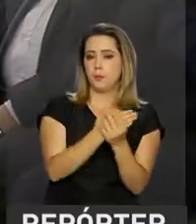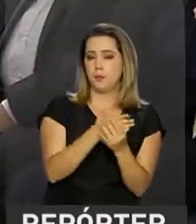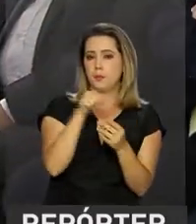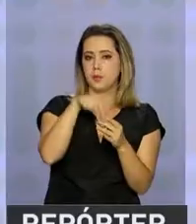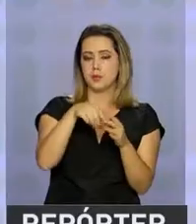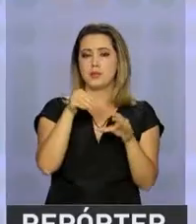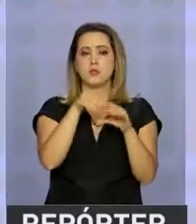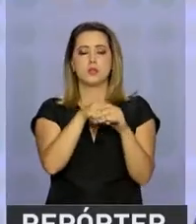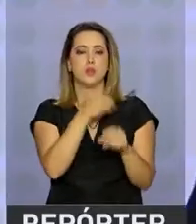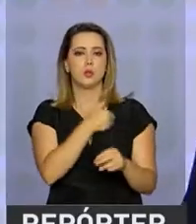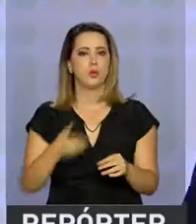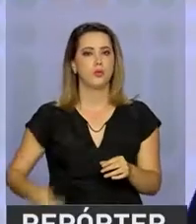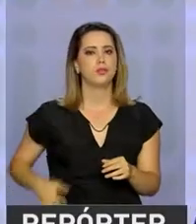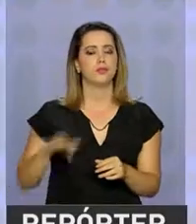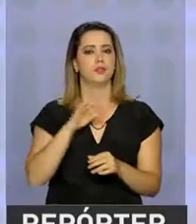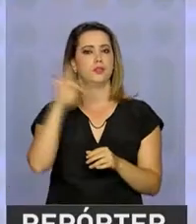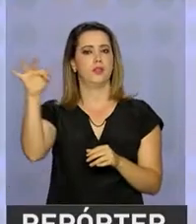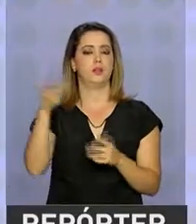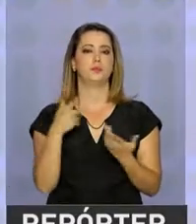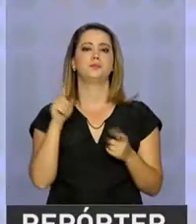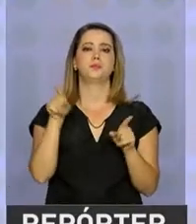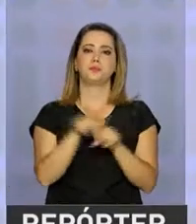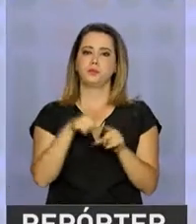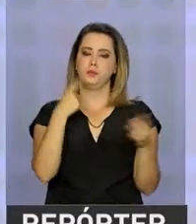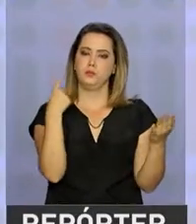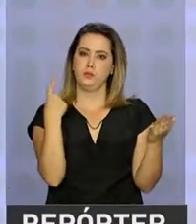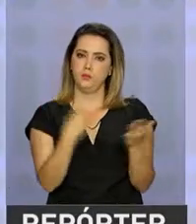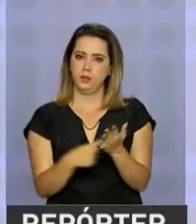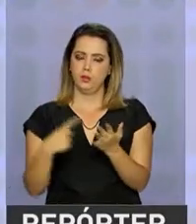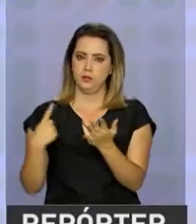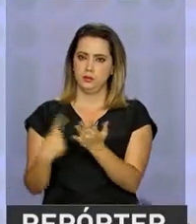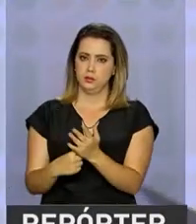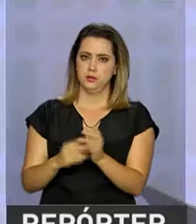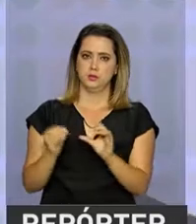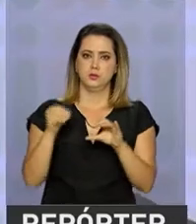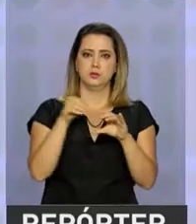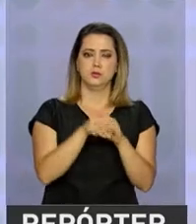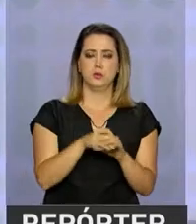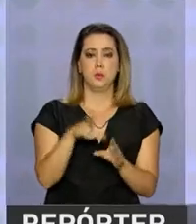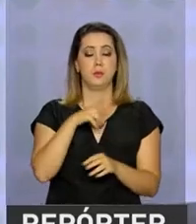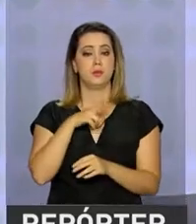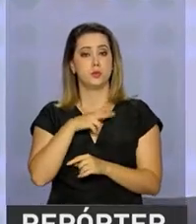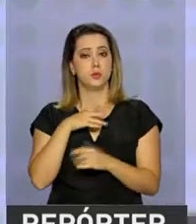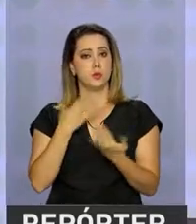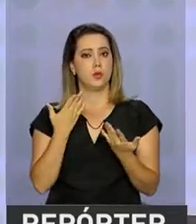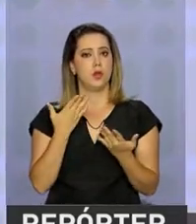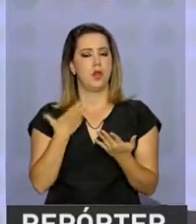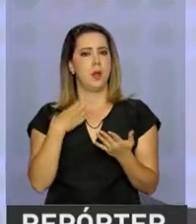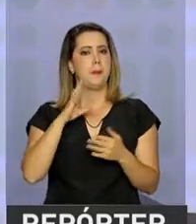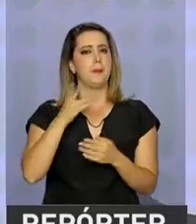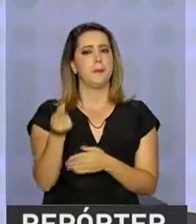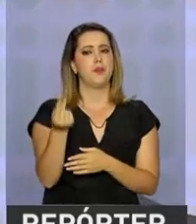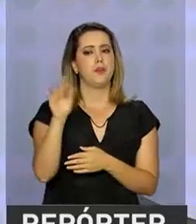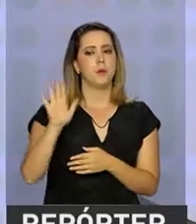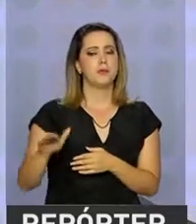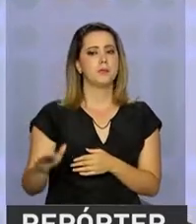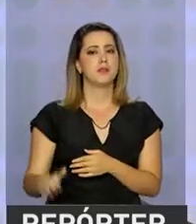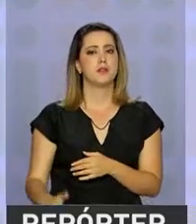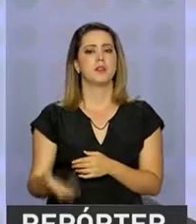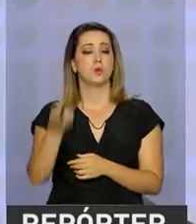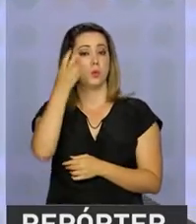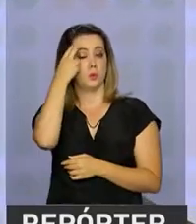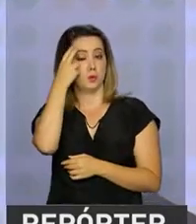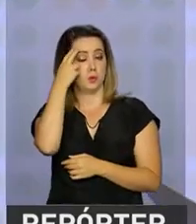governo federal. Poderá ainda ser firmada parceria com a iniciativa privada para descontos em produtos ou eventos